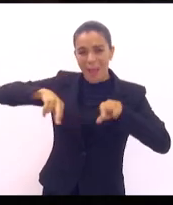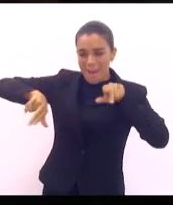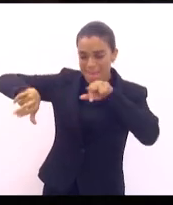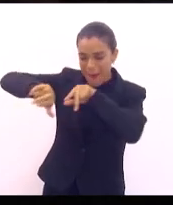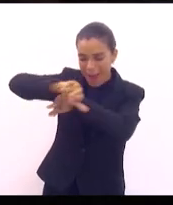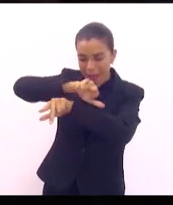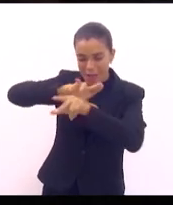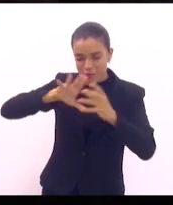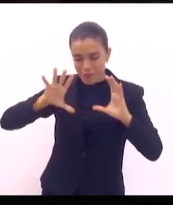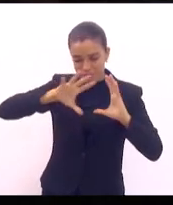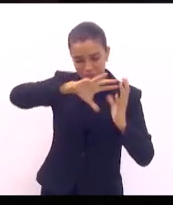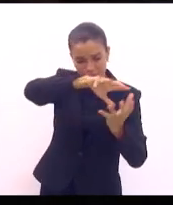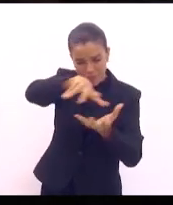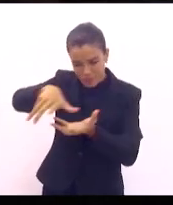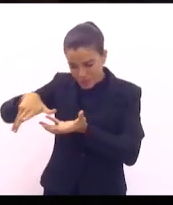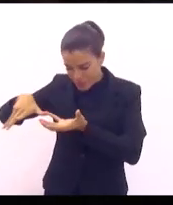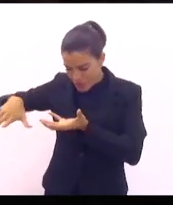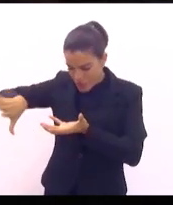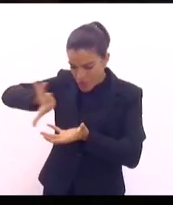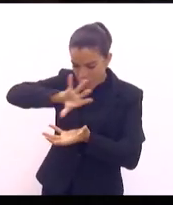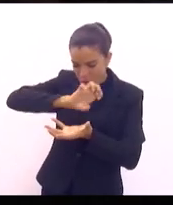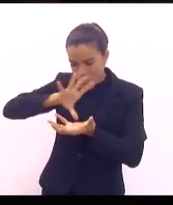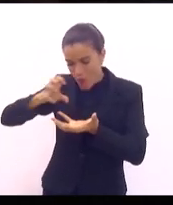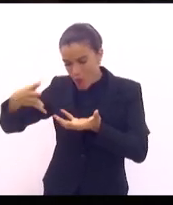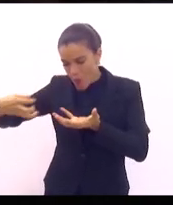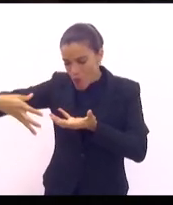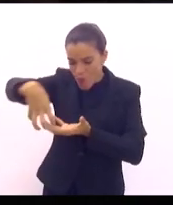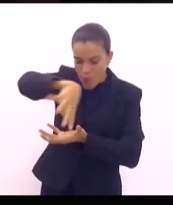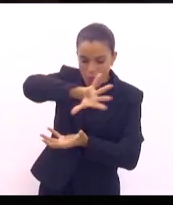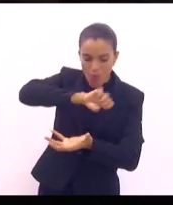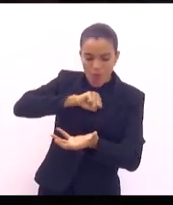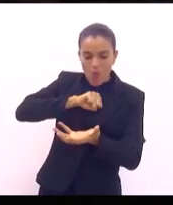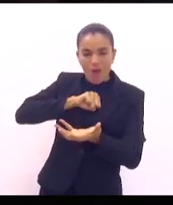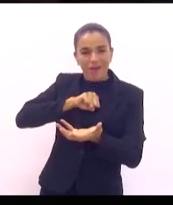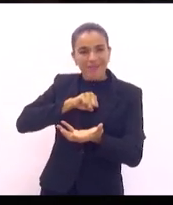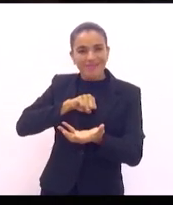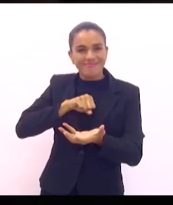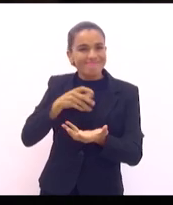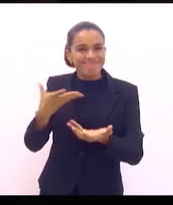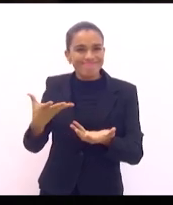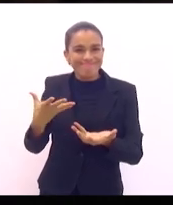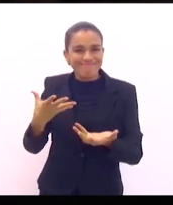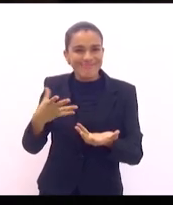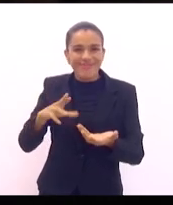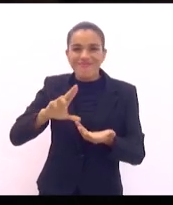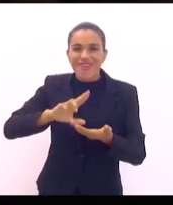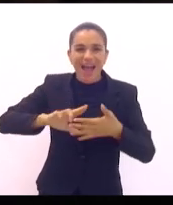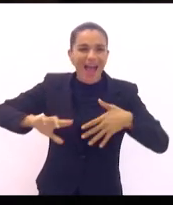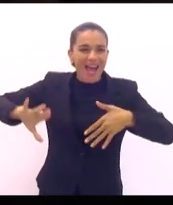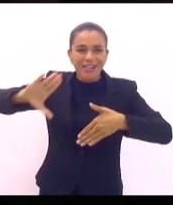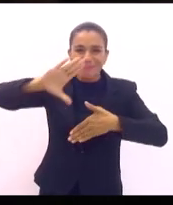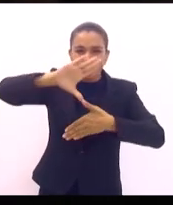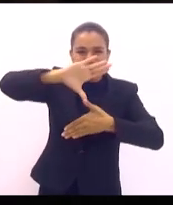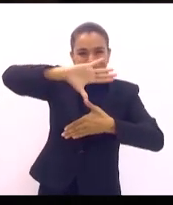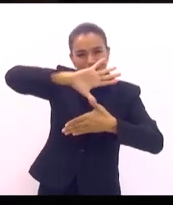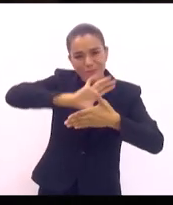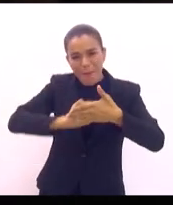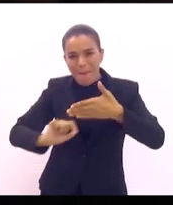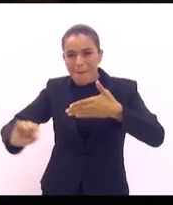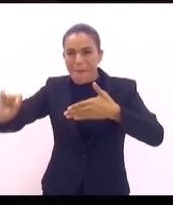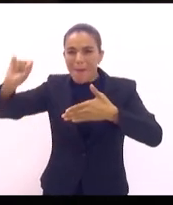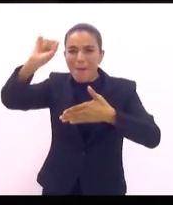possíveis de matizes de todos os continentes, de todos os